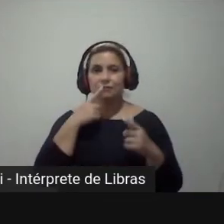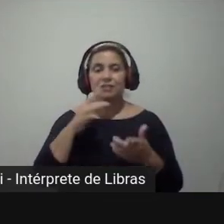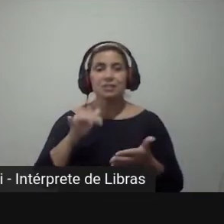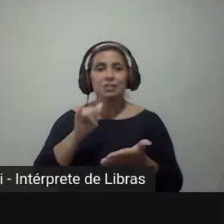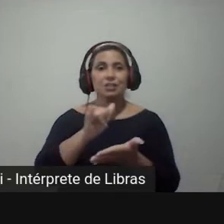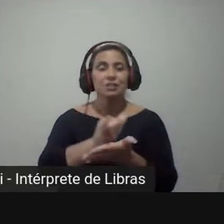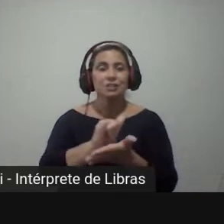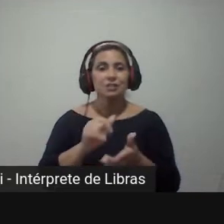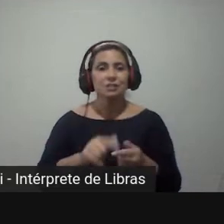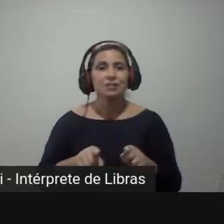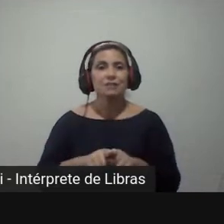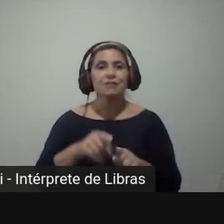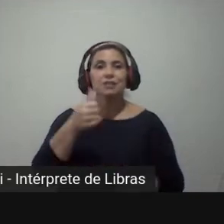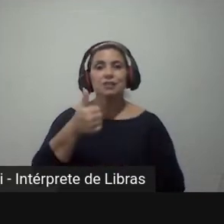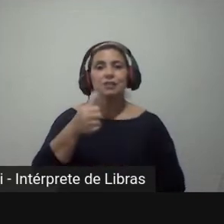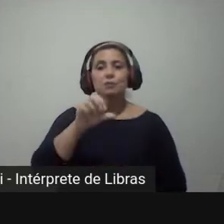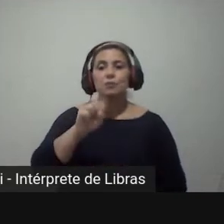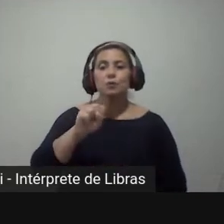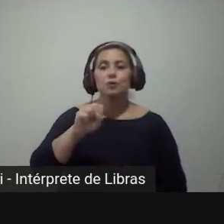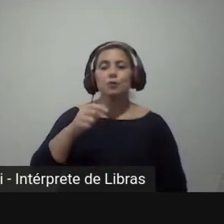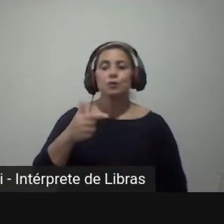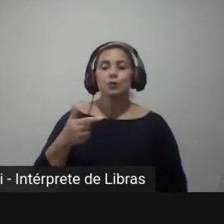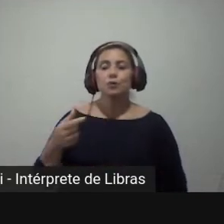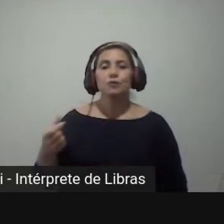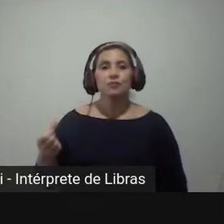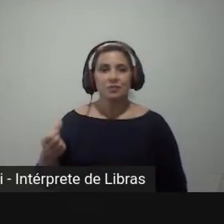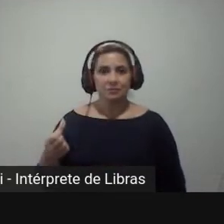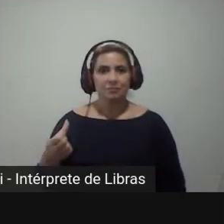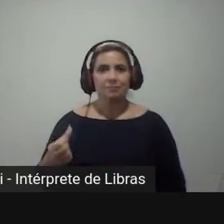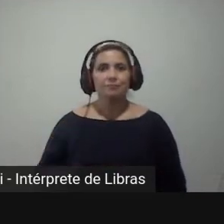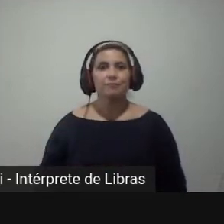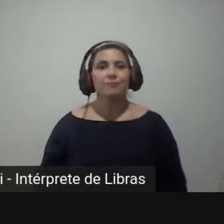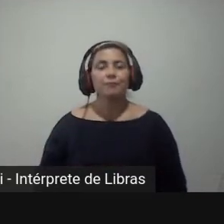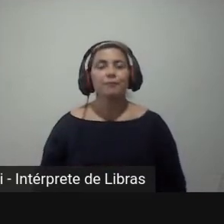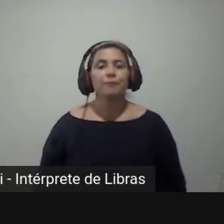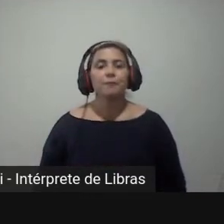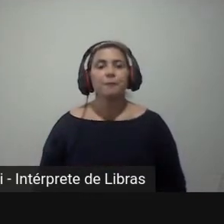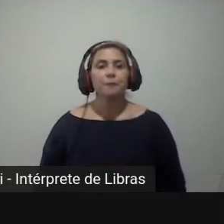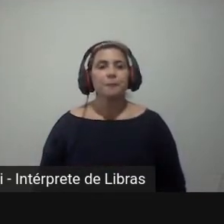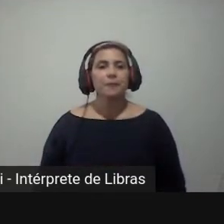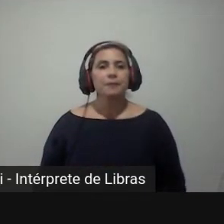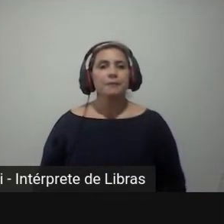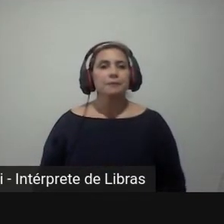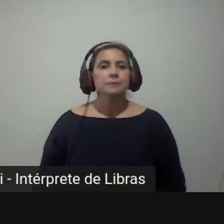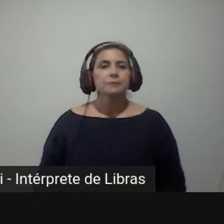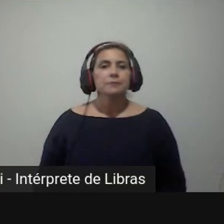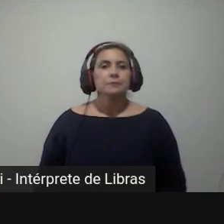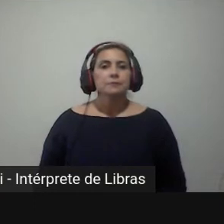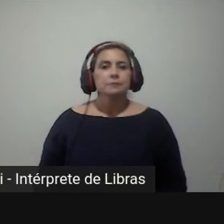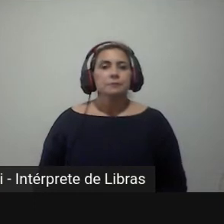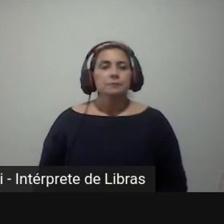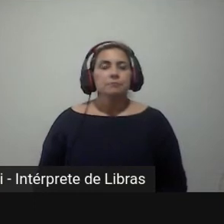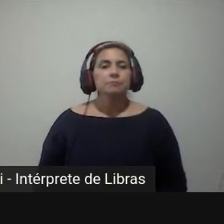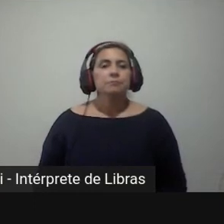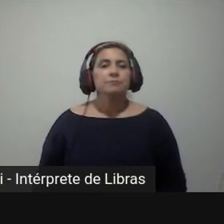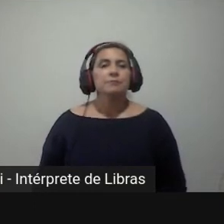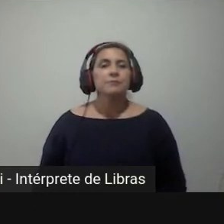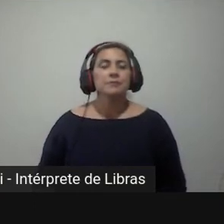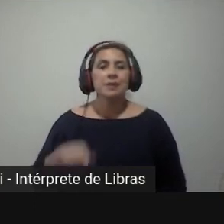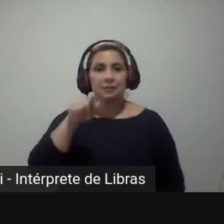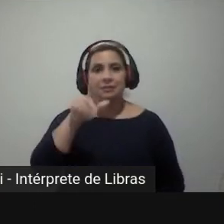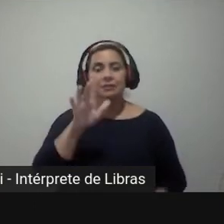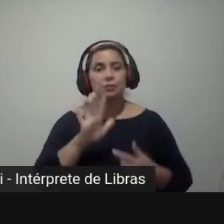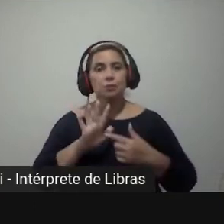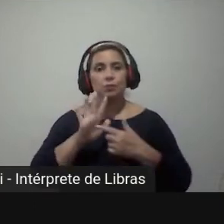Senado em 1826. No próximo slide mais um por favor. Essa primeira imagem